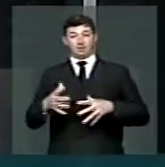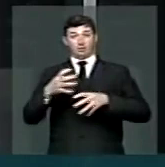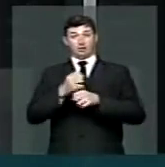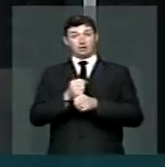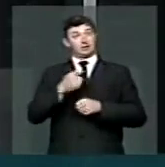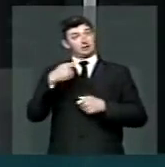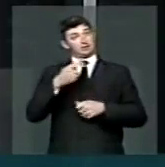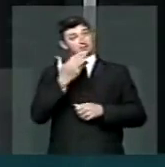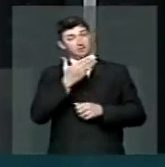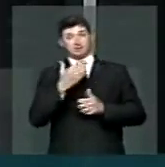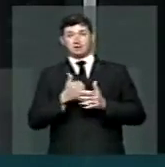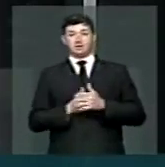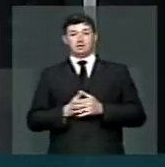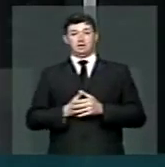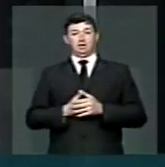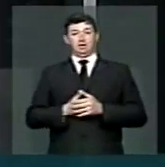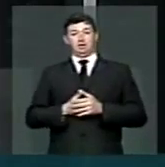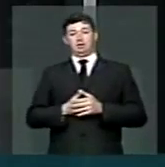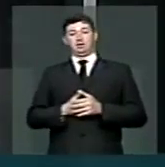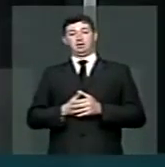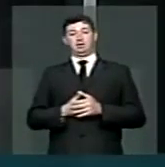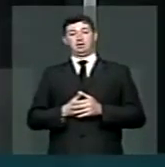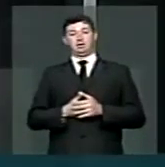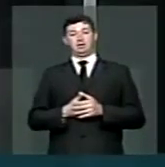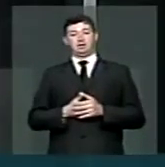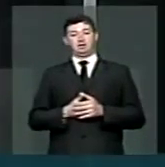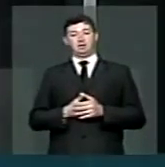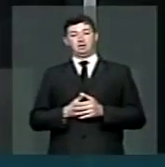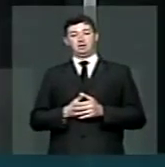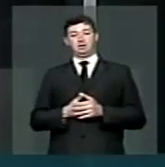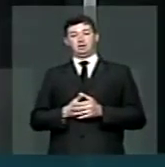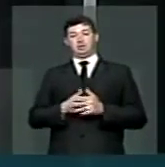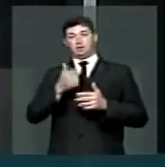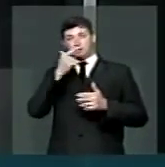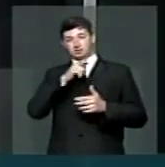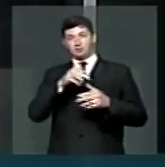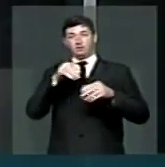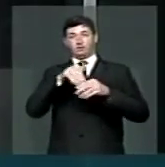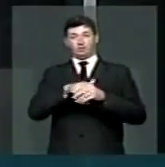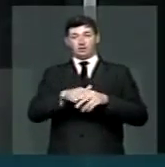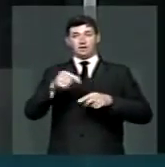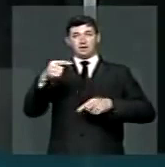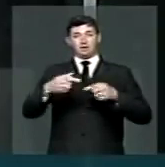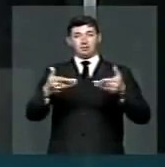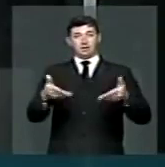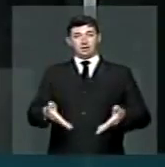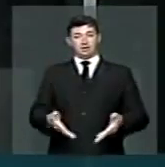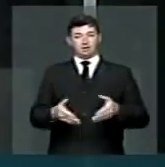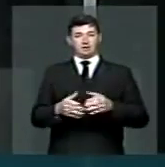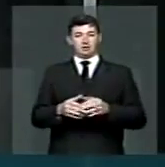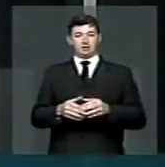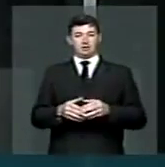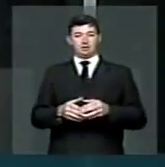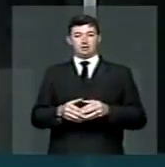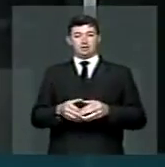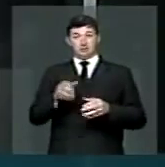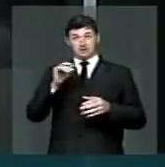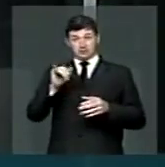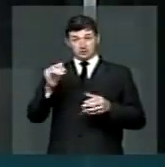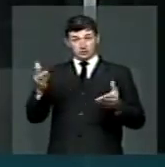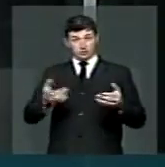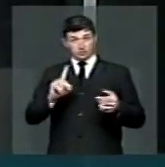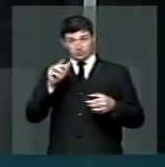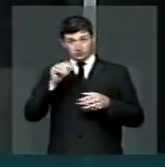necessário para que possamos votar a matéria que, se não votarmos